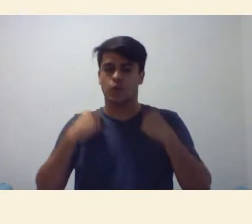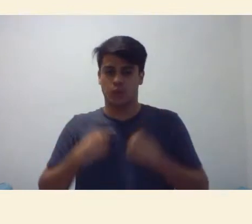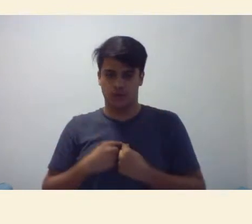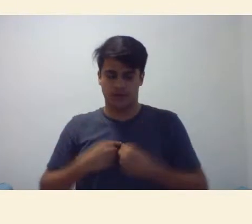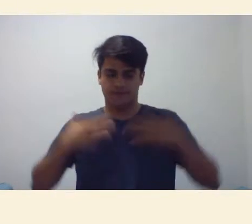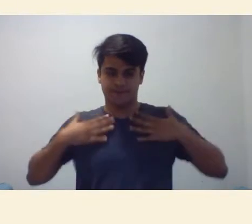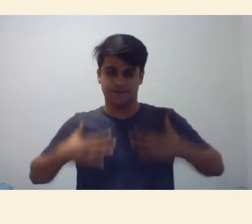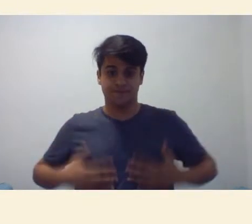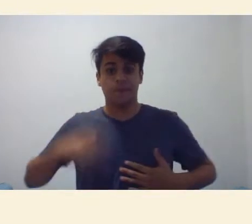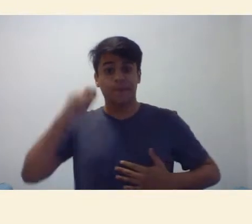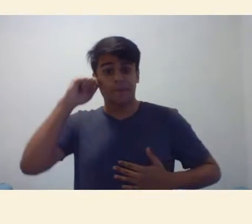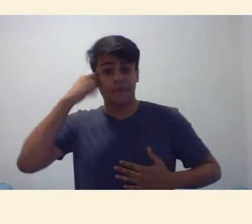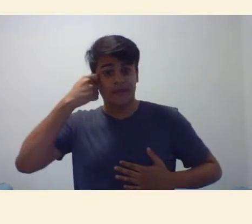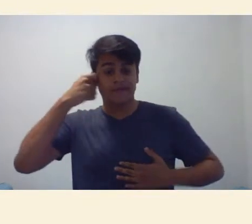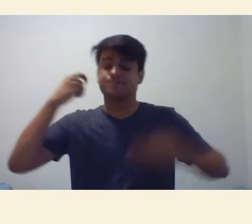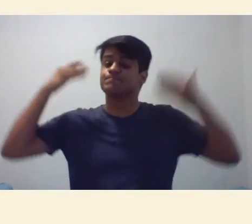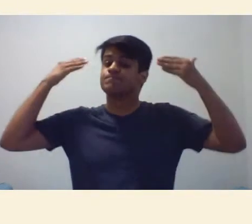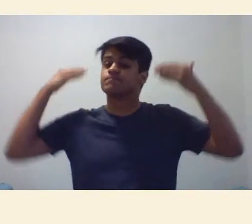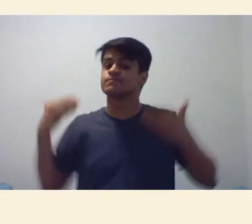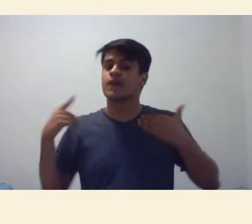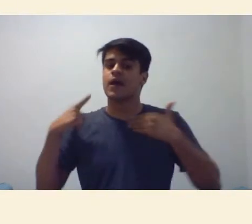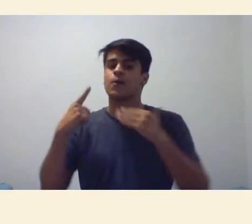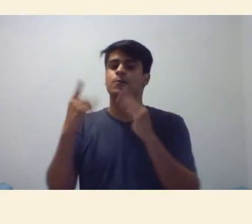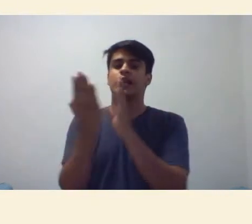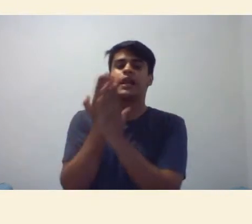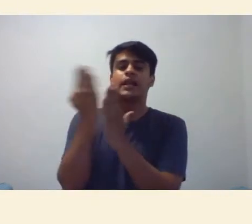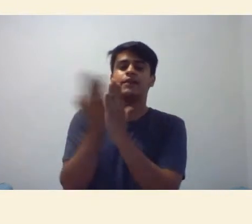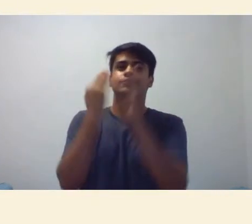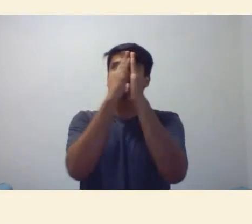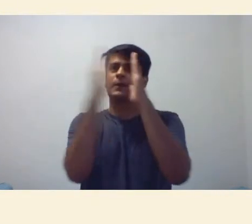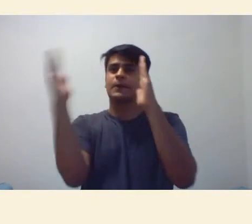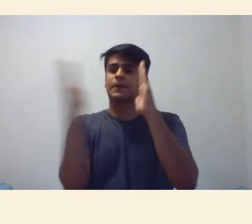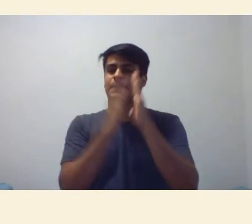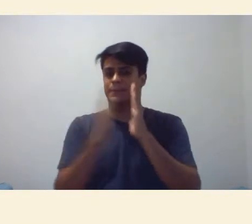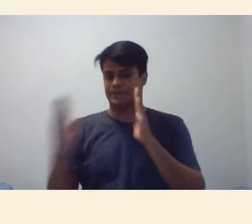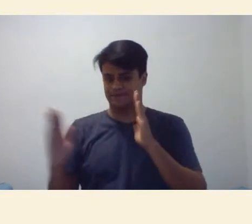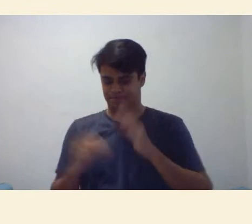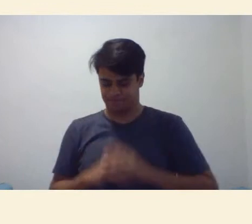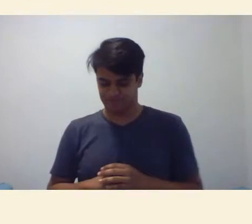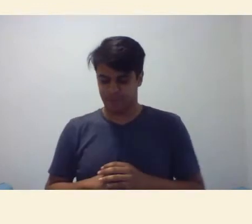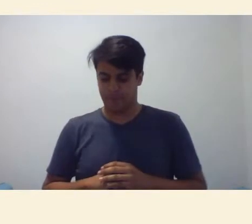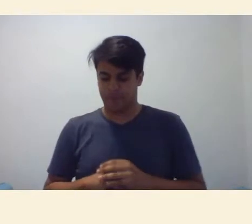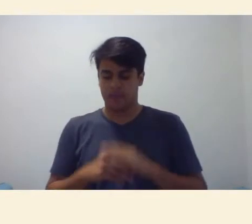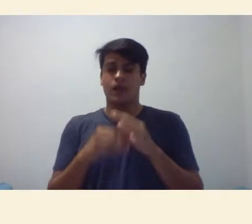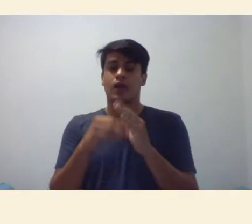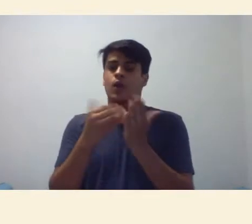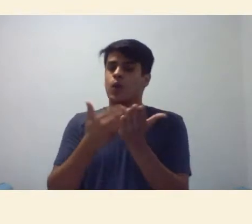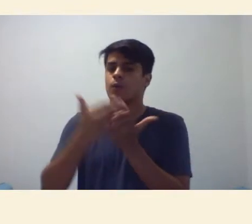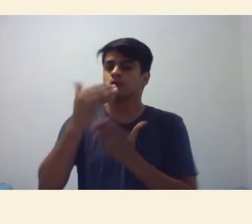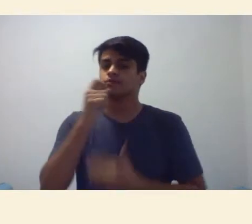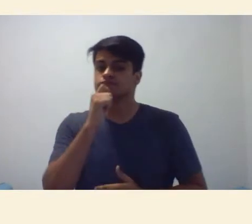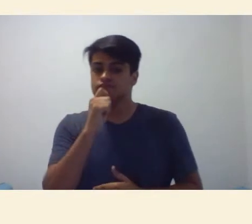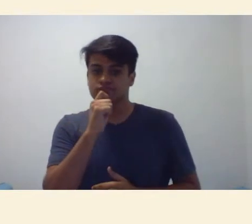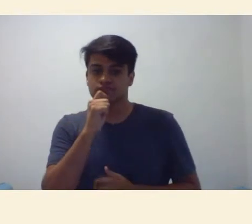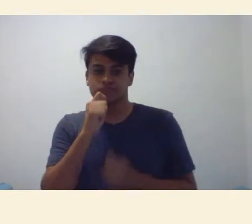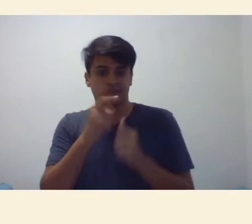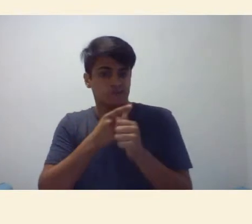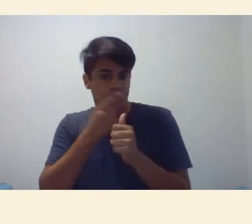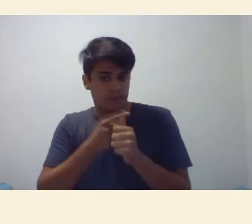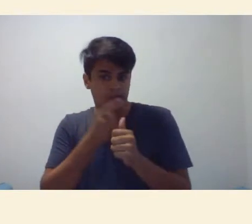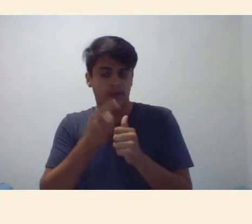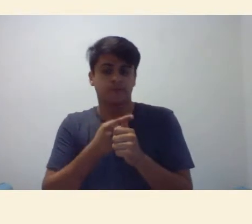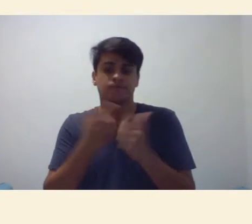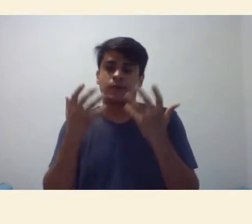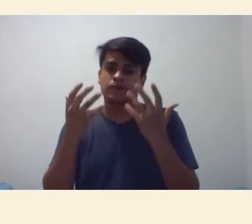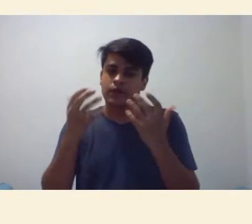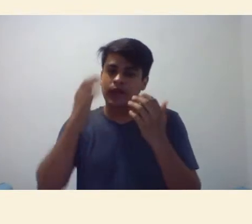tenho ao fundo uma estante de livros da minha casa. E antes de começar, eu gostaria de